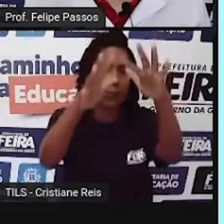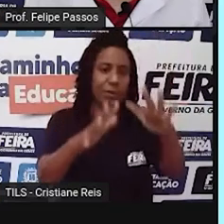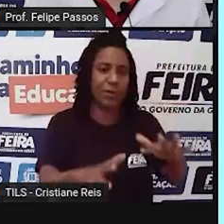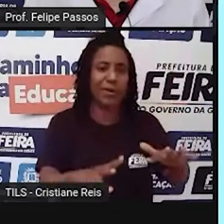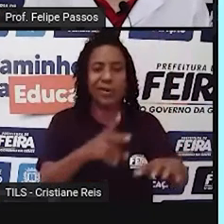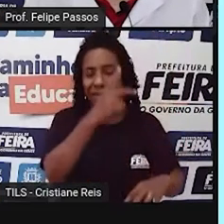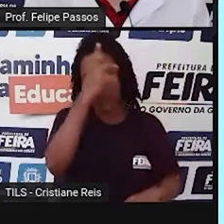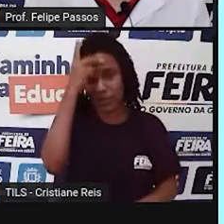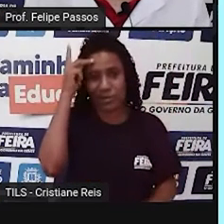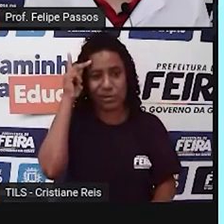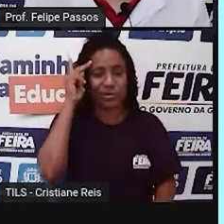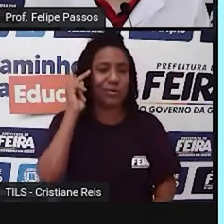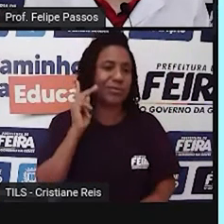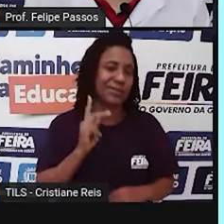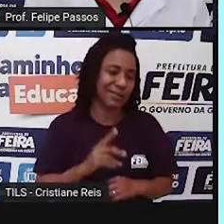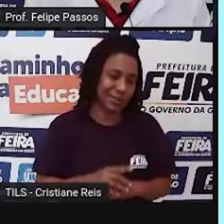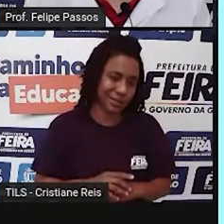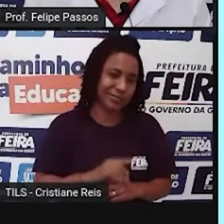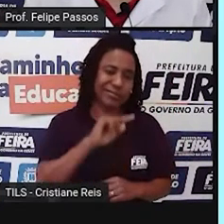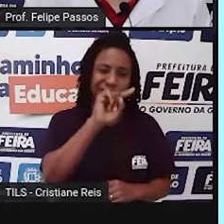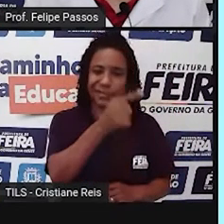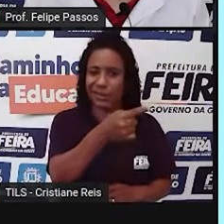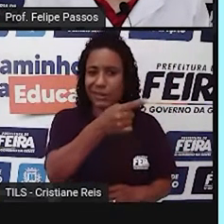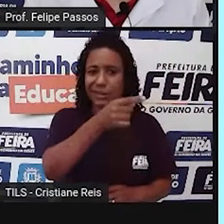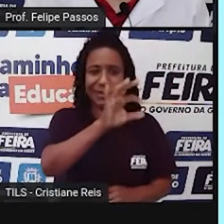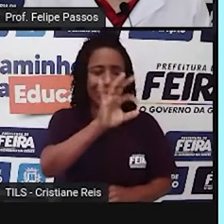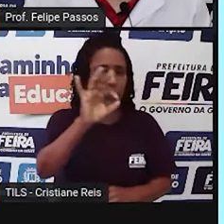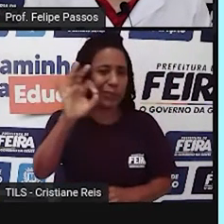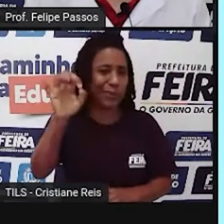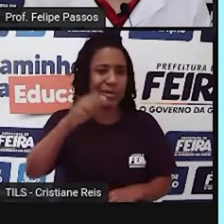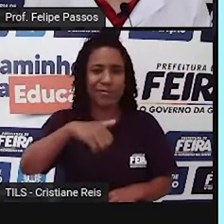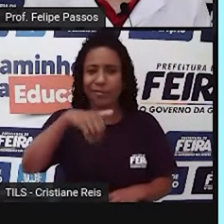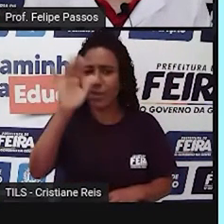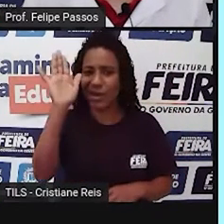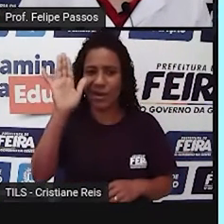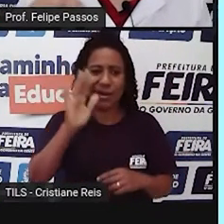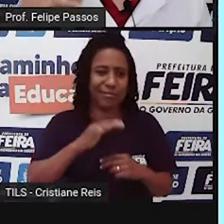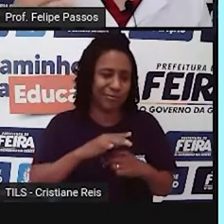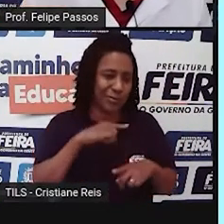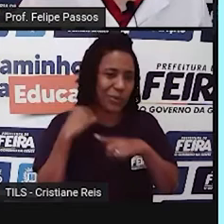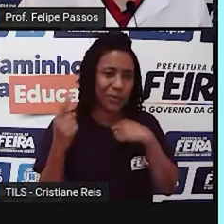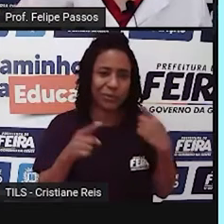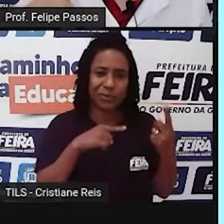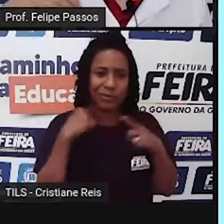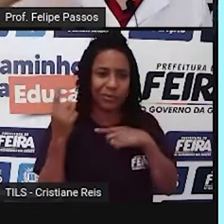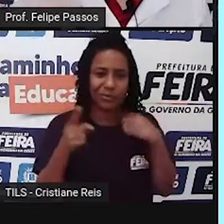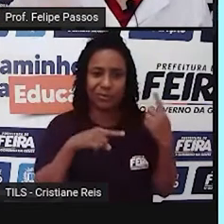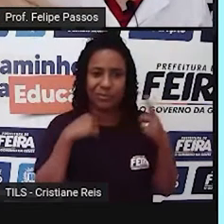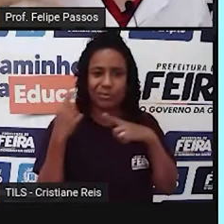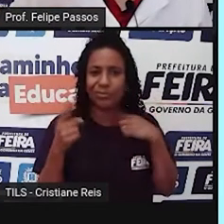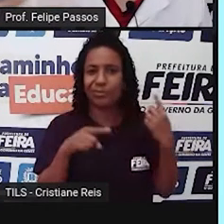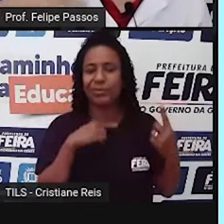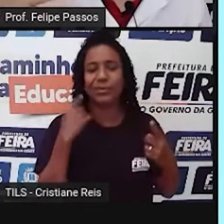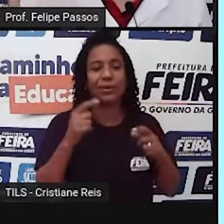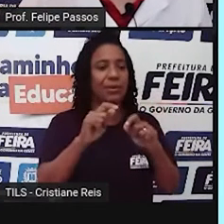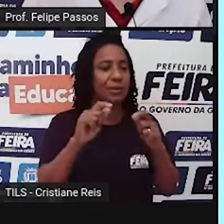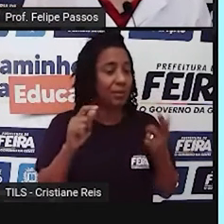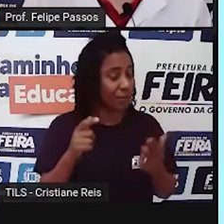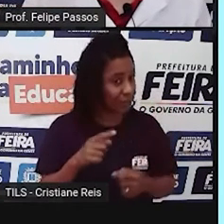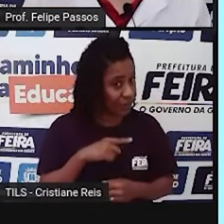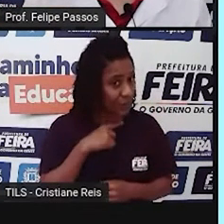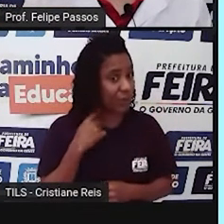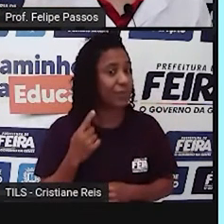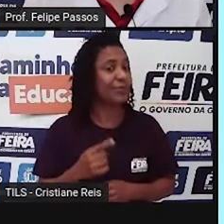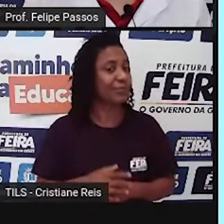de pessoas, milhares de vidas foram encerradas imediatamente, fora as consequências